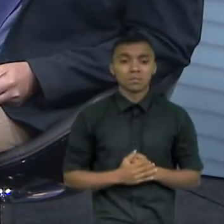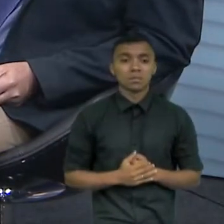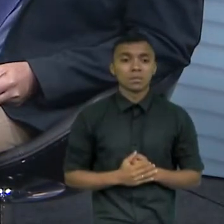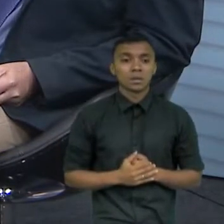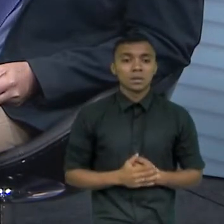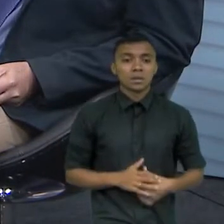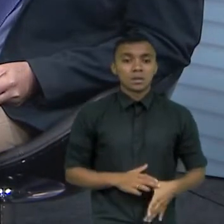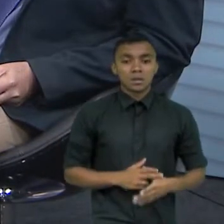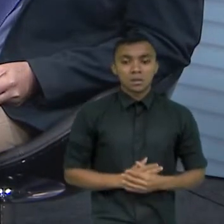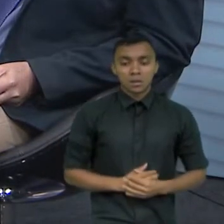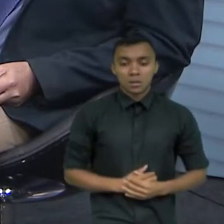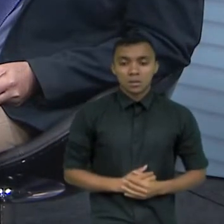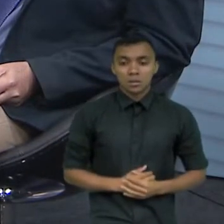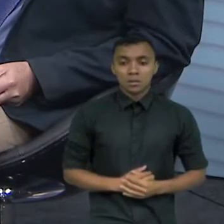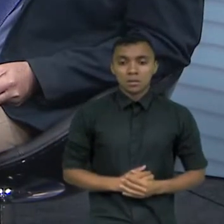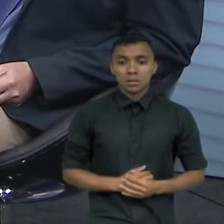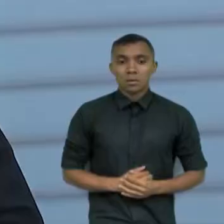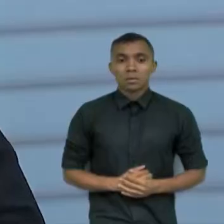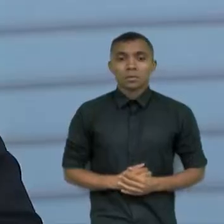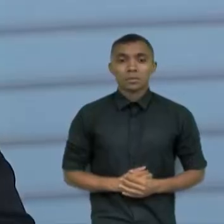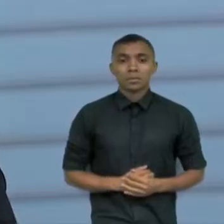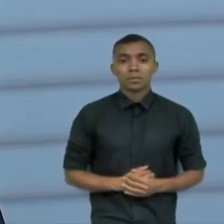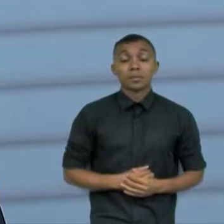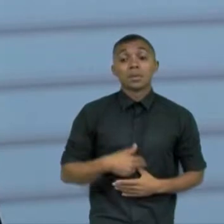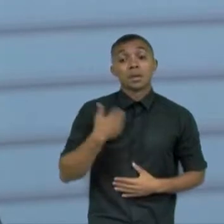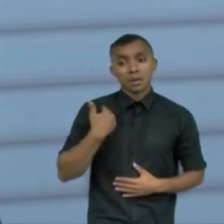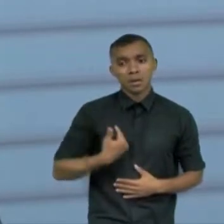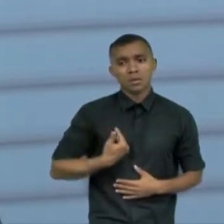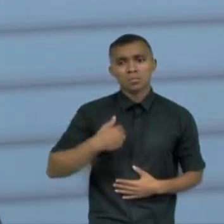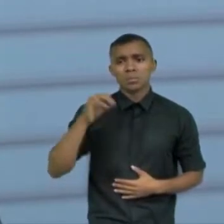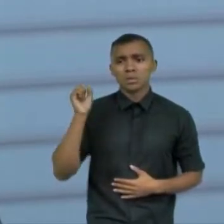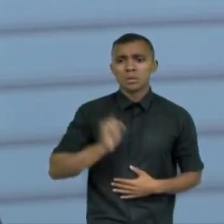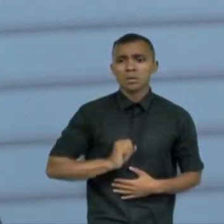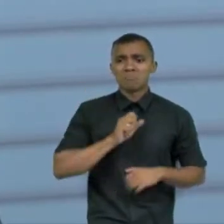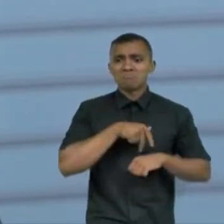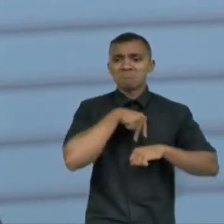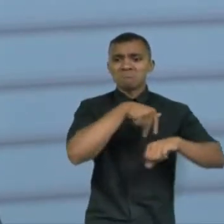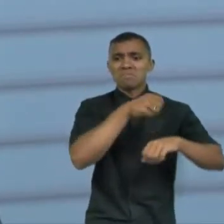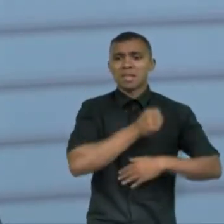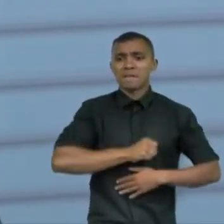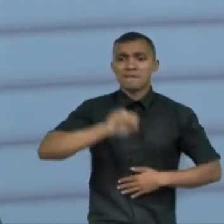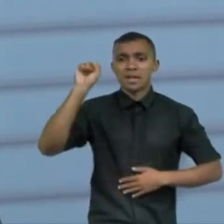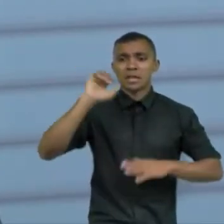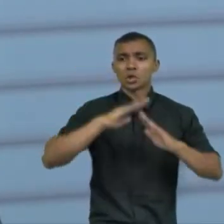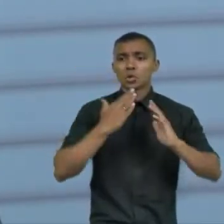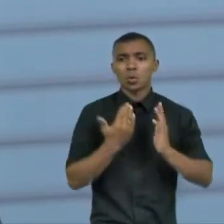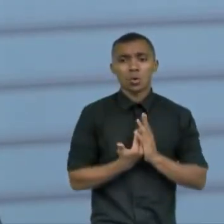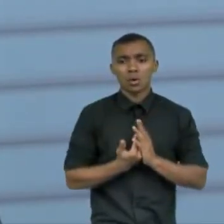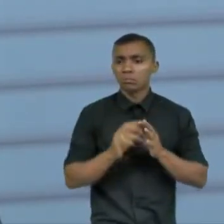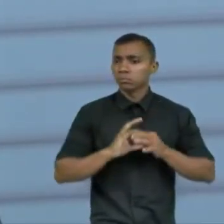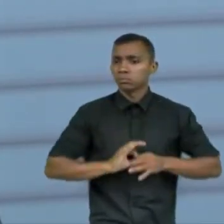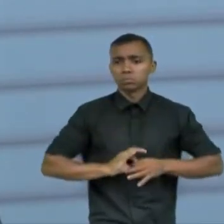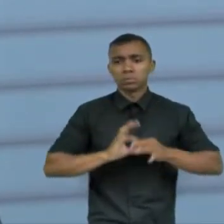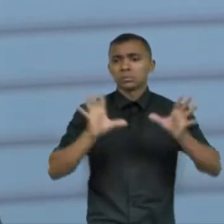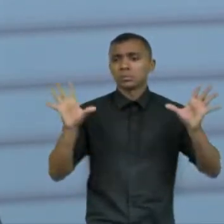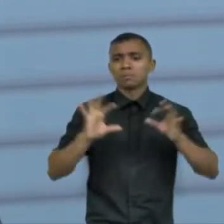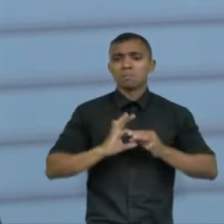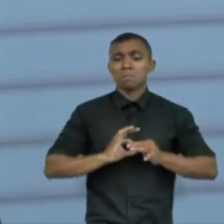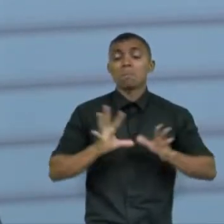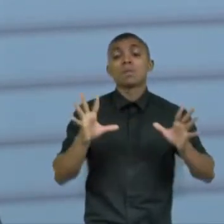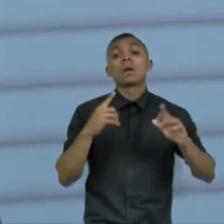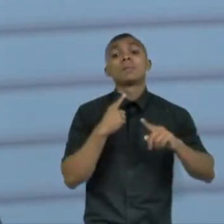eu sou daquela que defende a escola regular para todos tá por quê